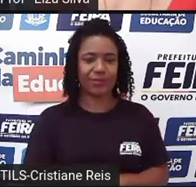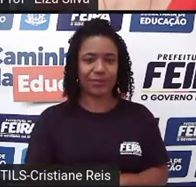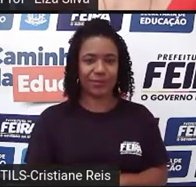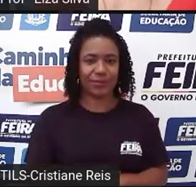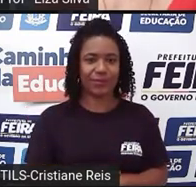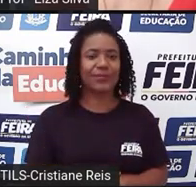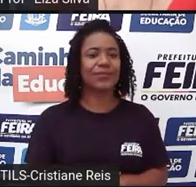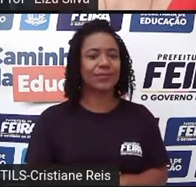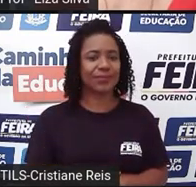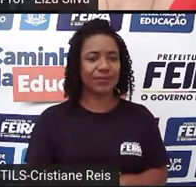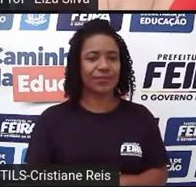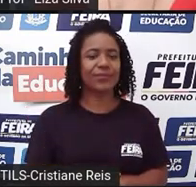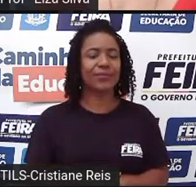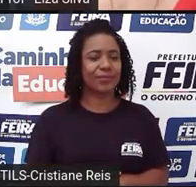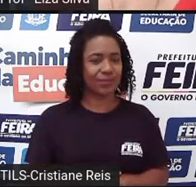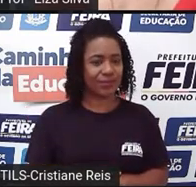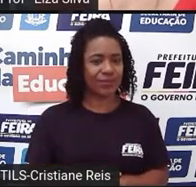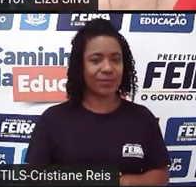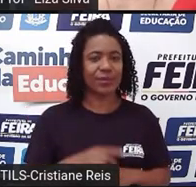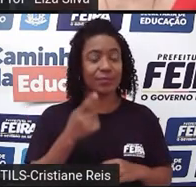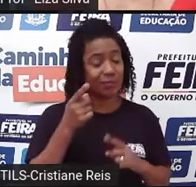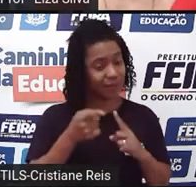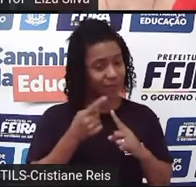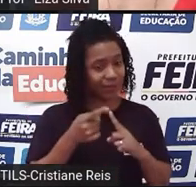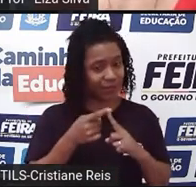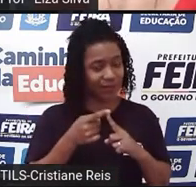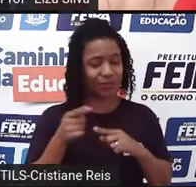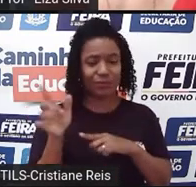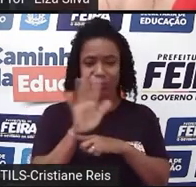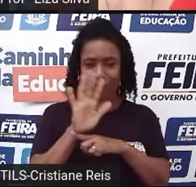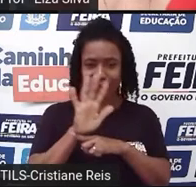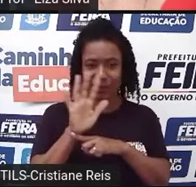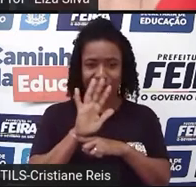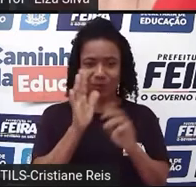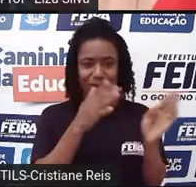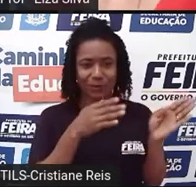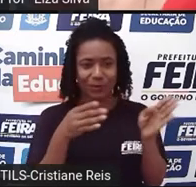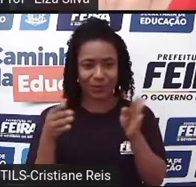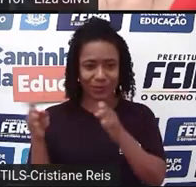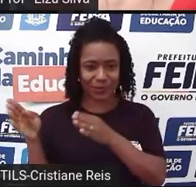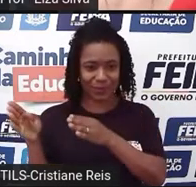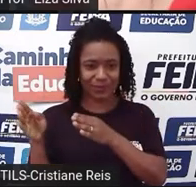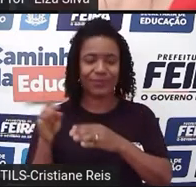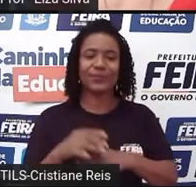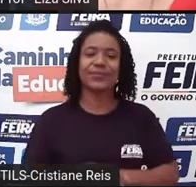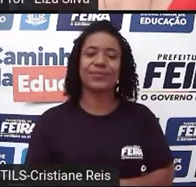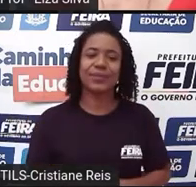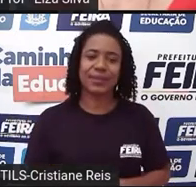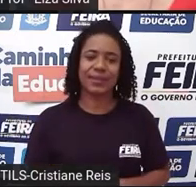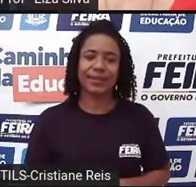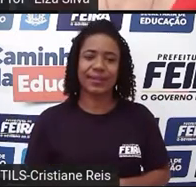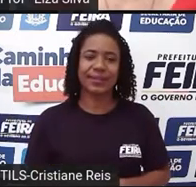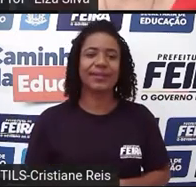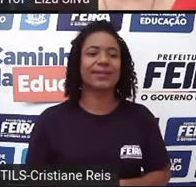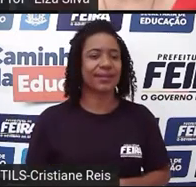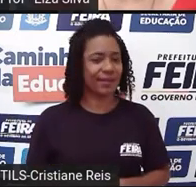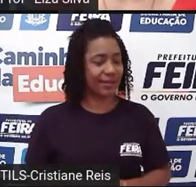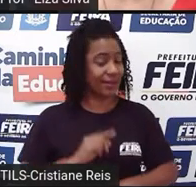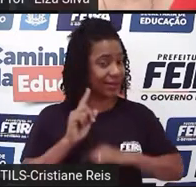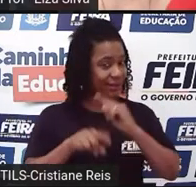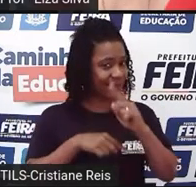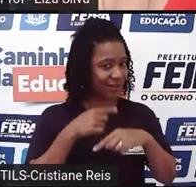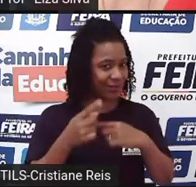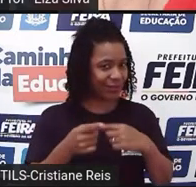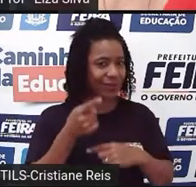watch the video. Então primeiro assista o vídeo. Depois disso, nós vamos então buscar as cenas.